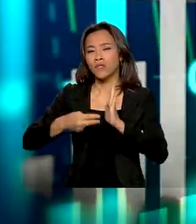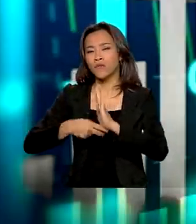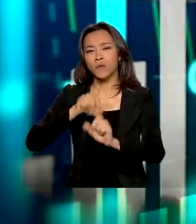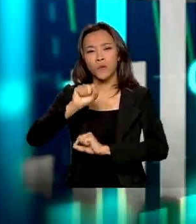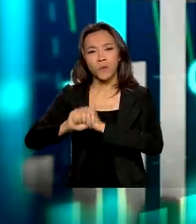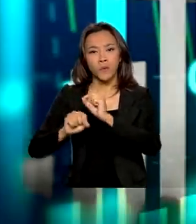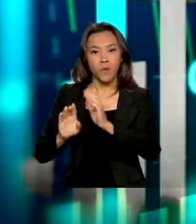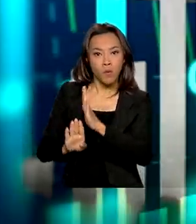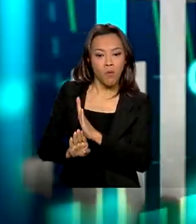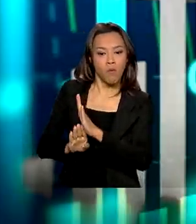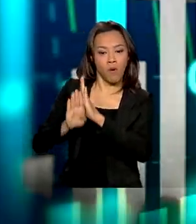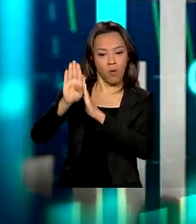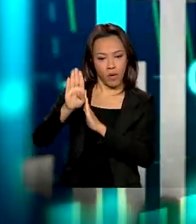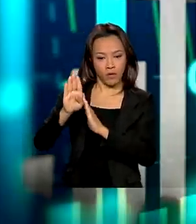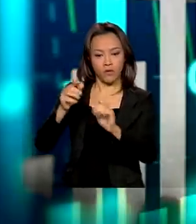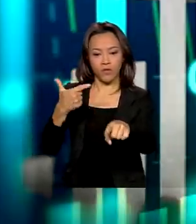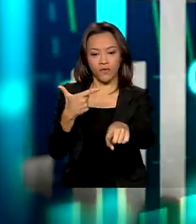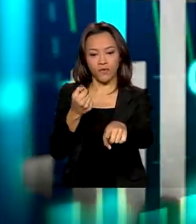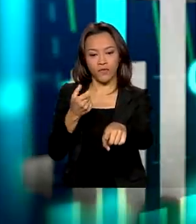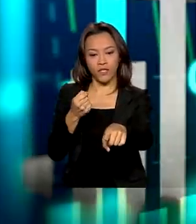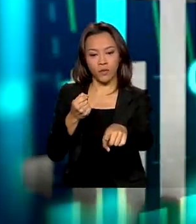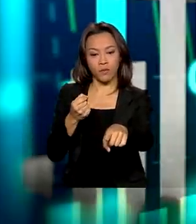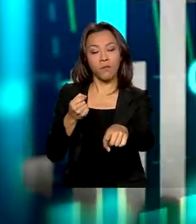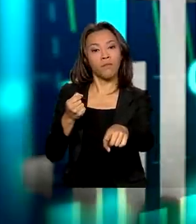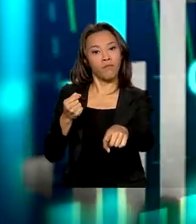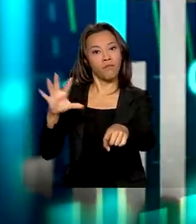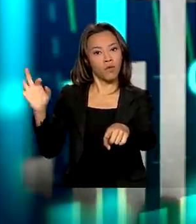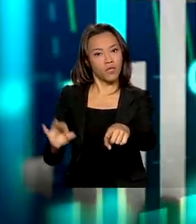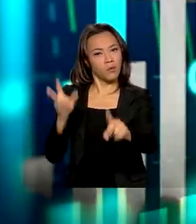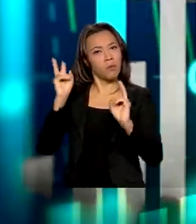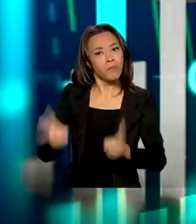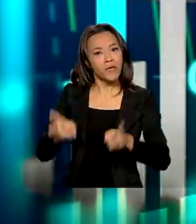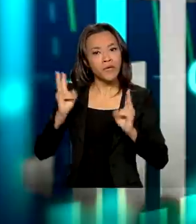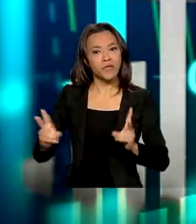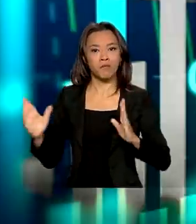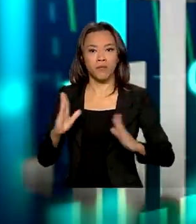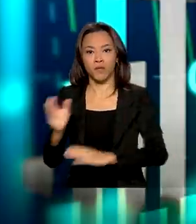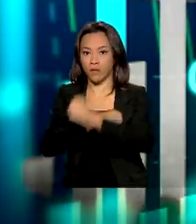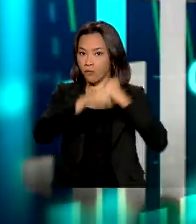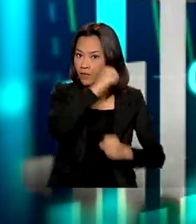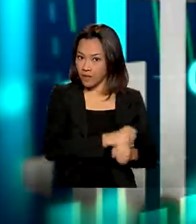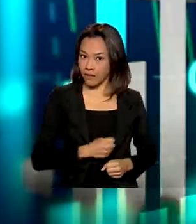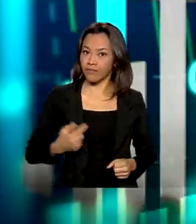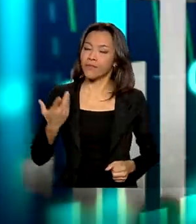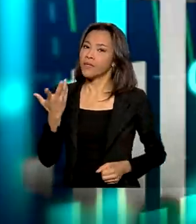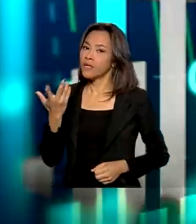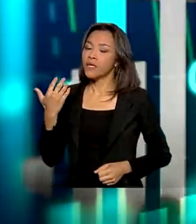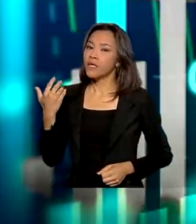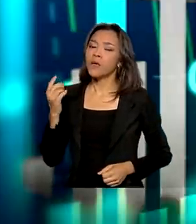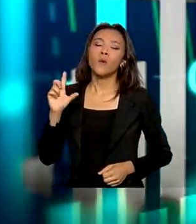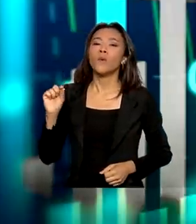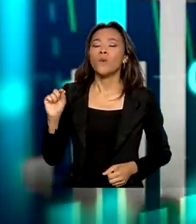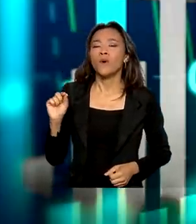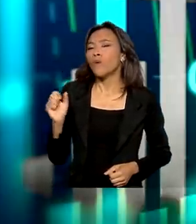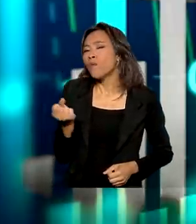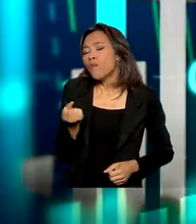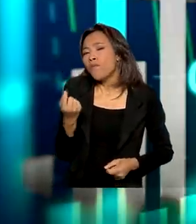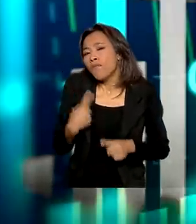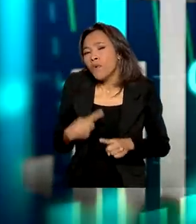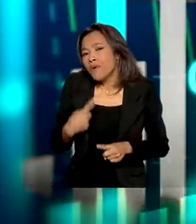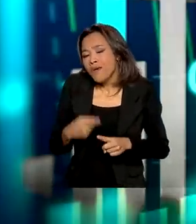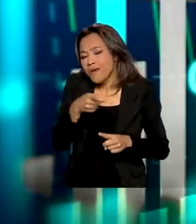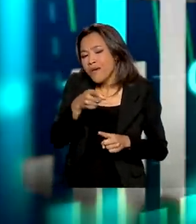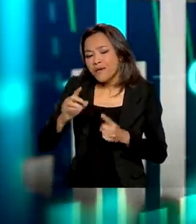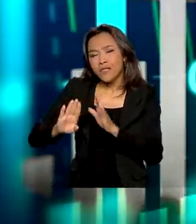20% em relação ao mesmo período do ano passado. E aí a pergunta que não quer calar é a seguinte. A quais fatores se